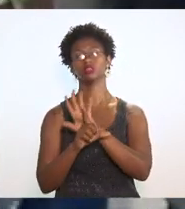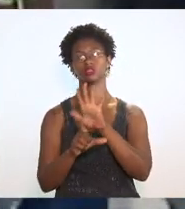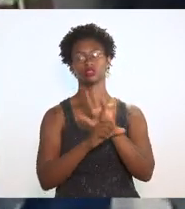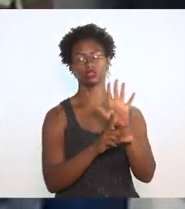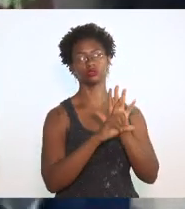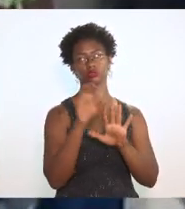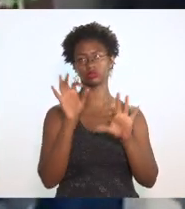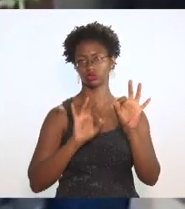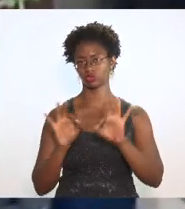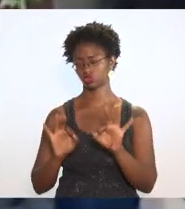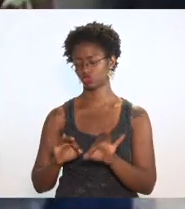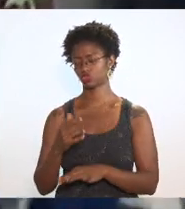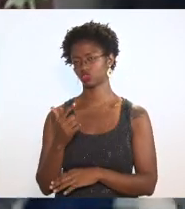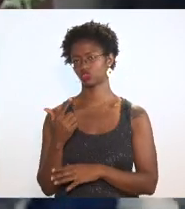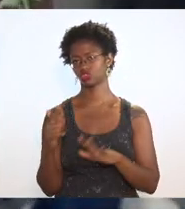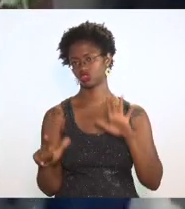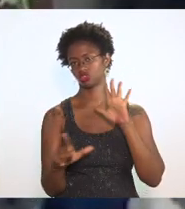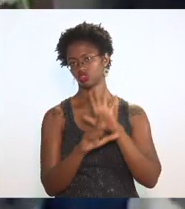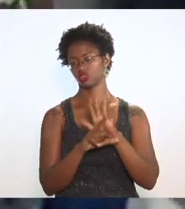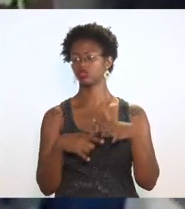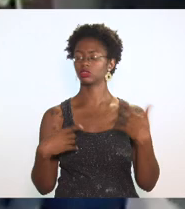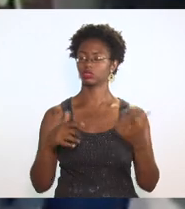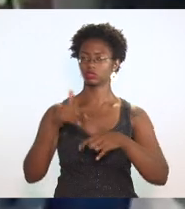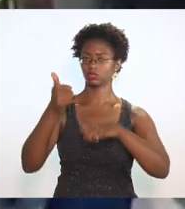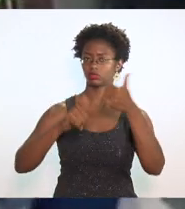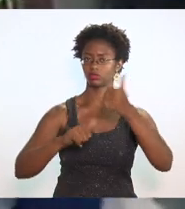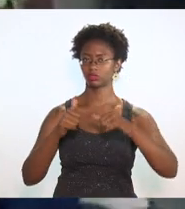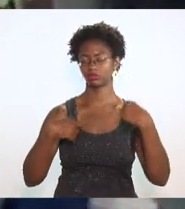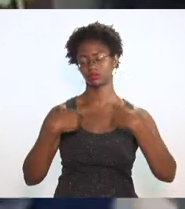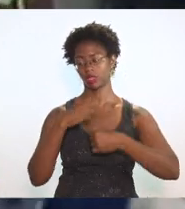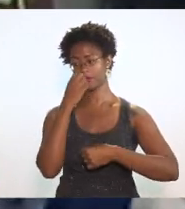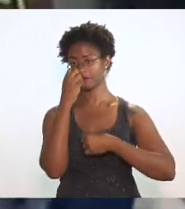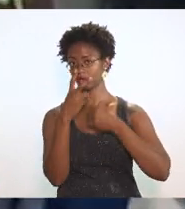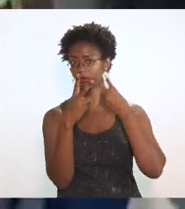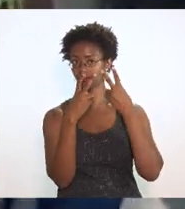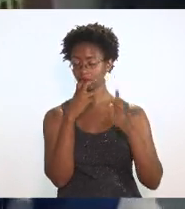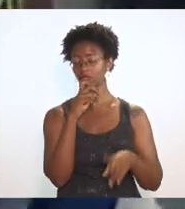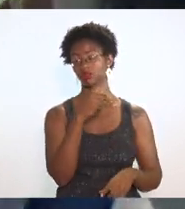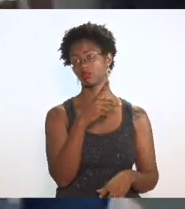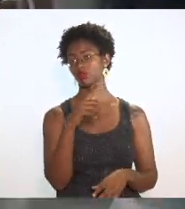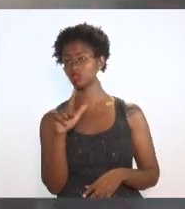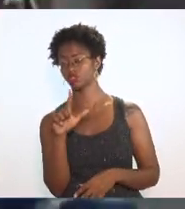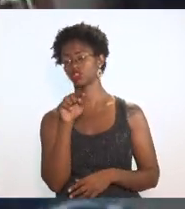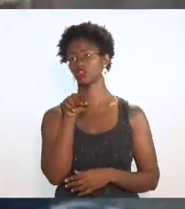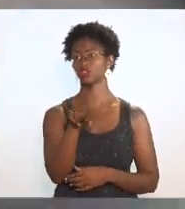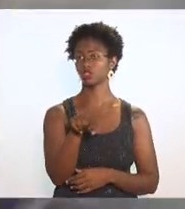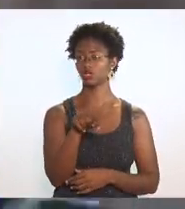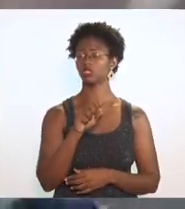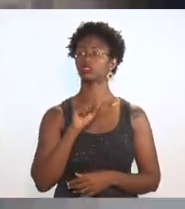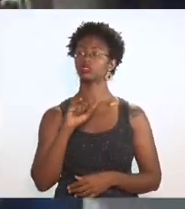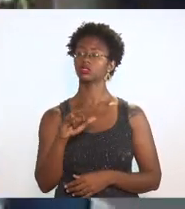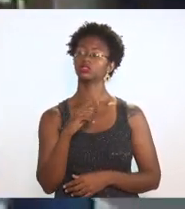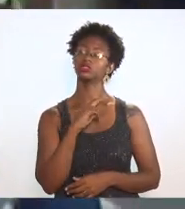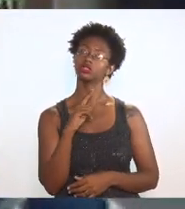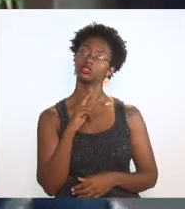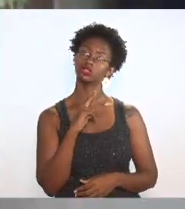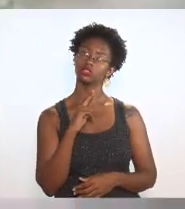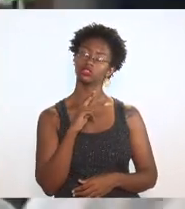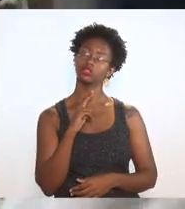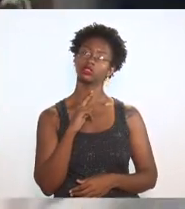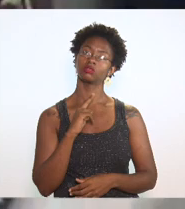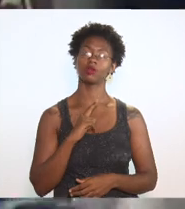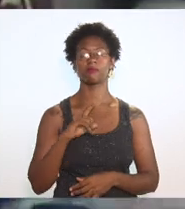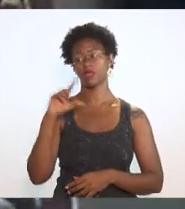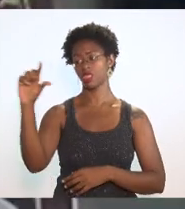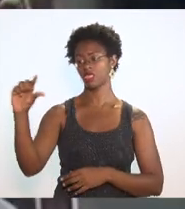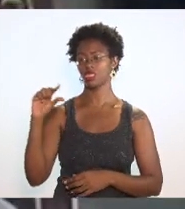projeto de lei então essa análise vai ter que ser verificada no projeto de lei se houver decotagem se houver pegando um